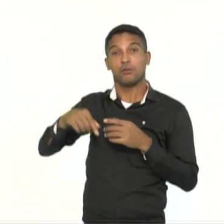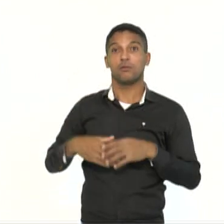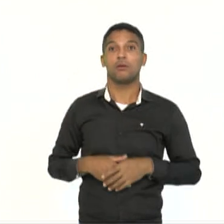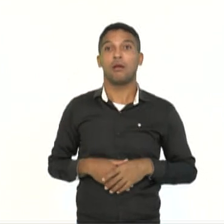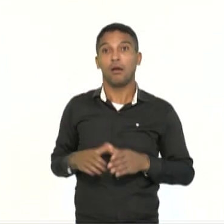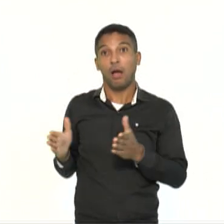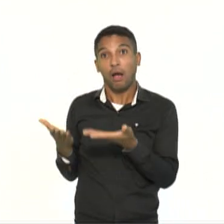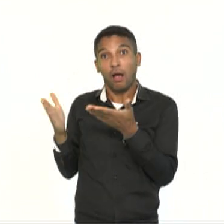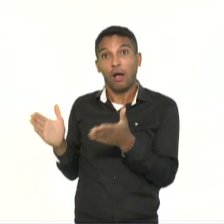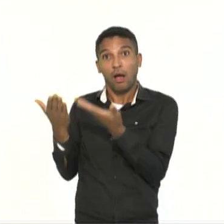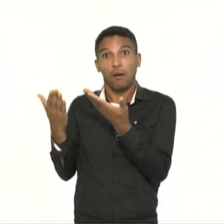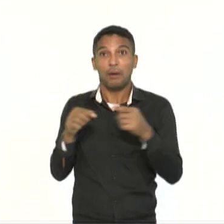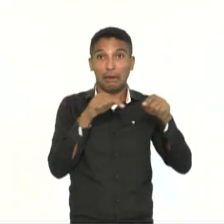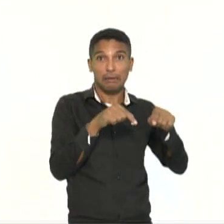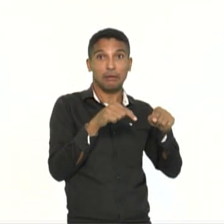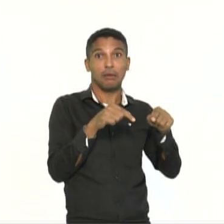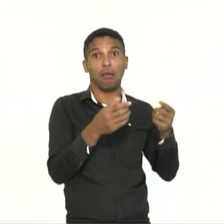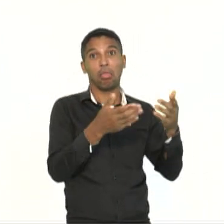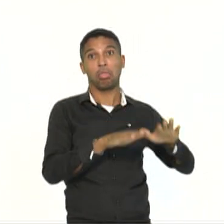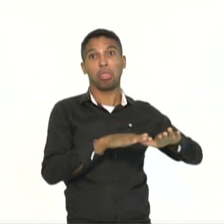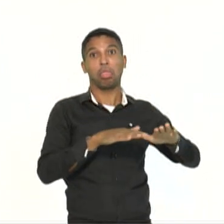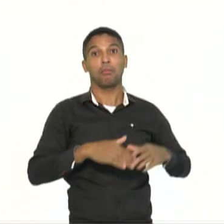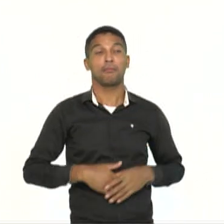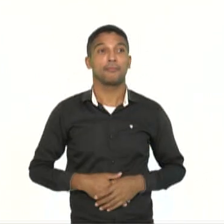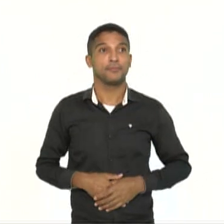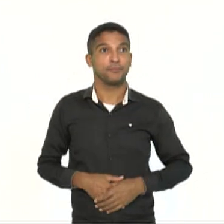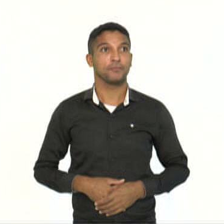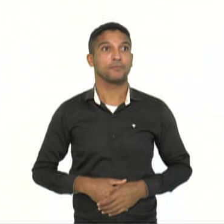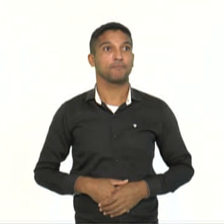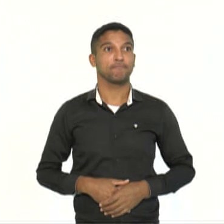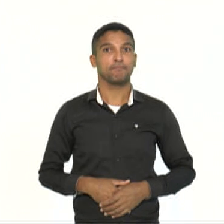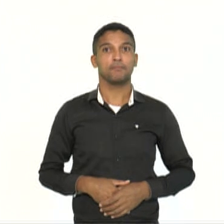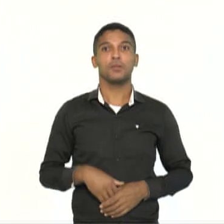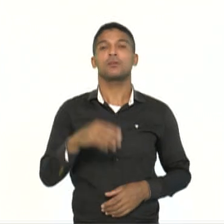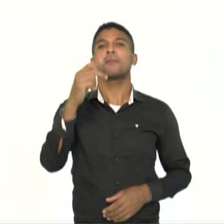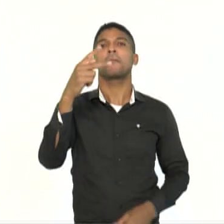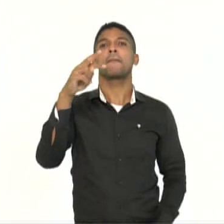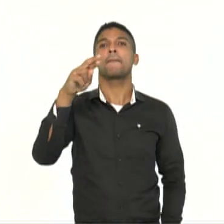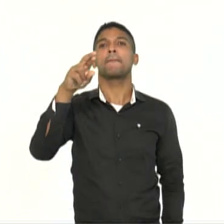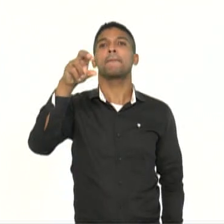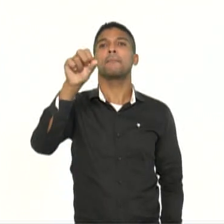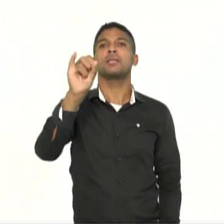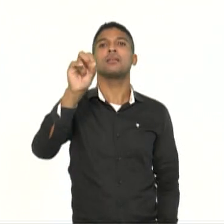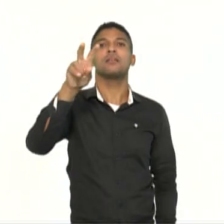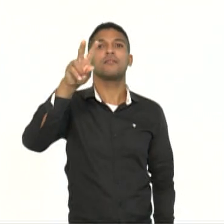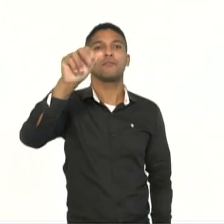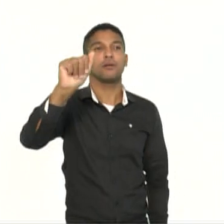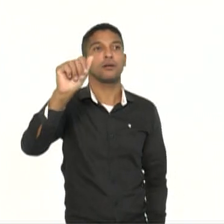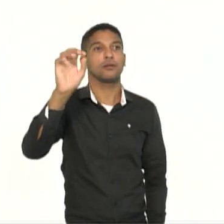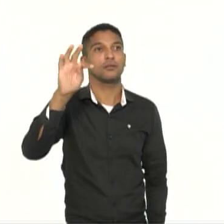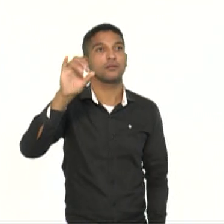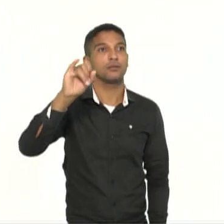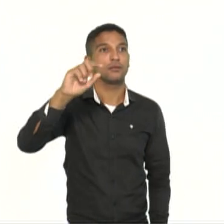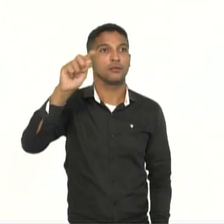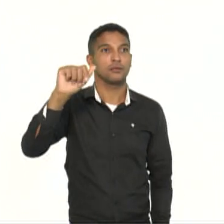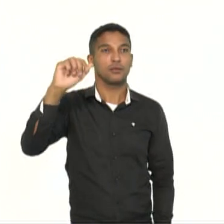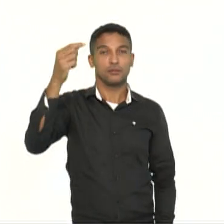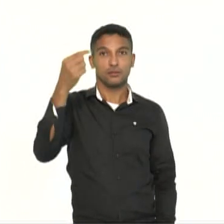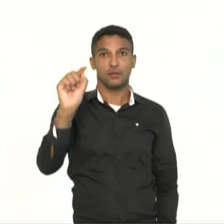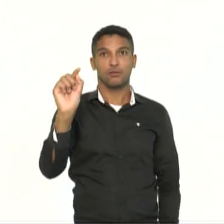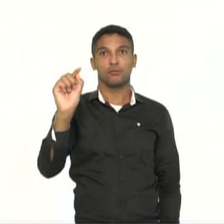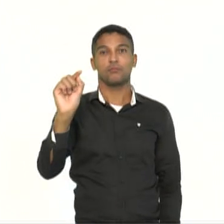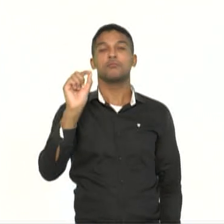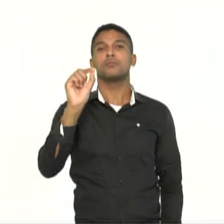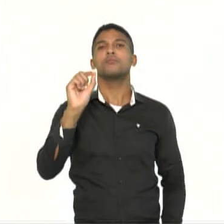aumentado a riqueza ou aumentado a produção, a receita, as privatizações, elas não necessariamente